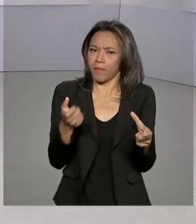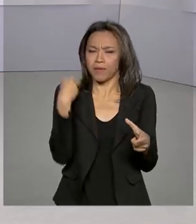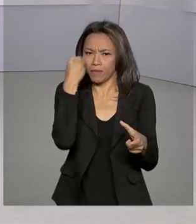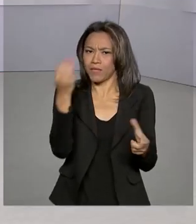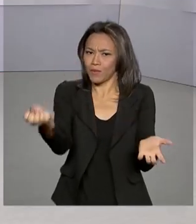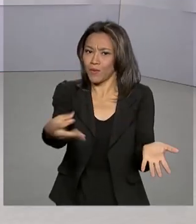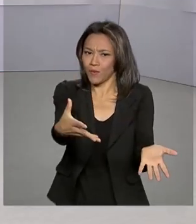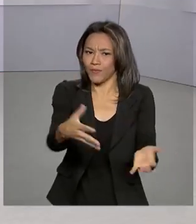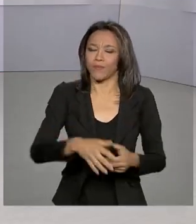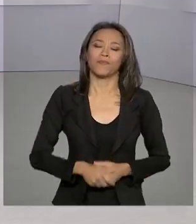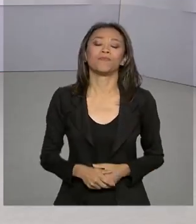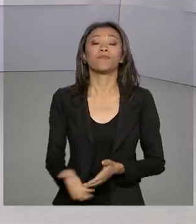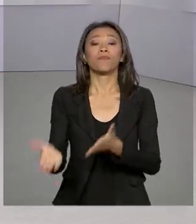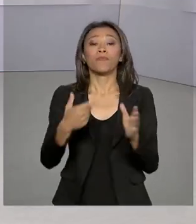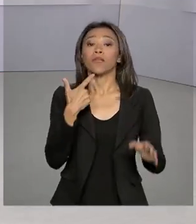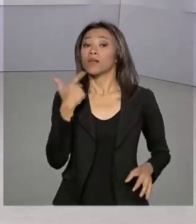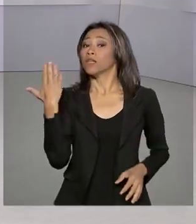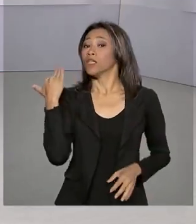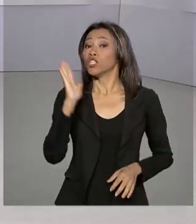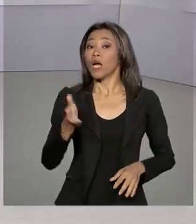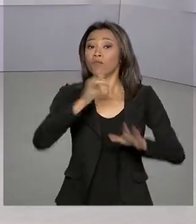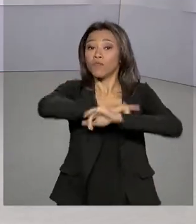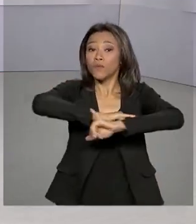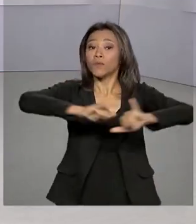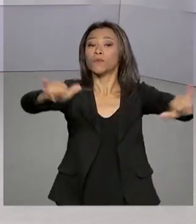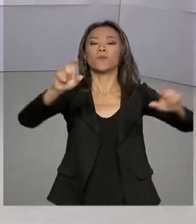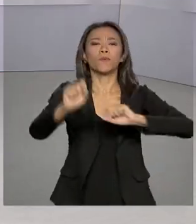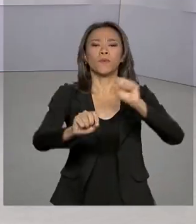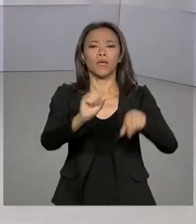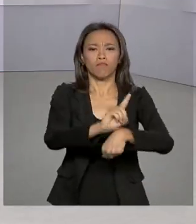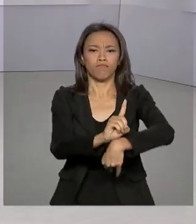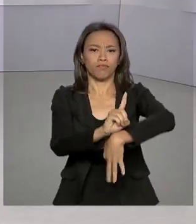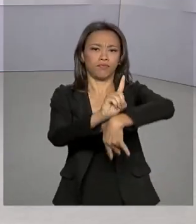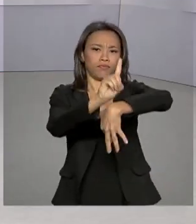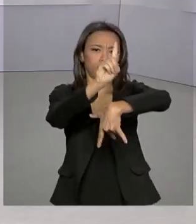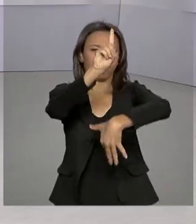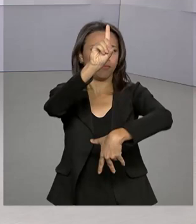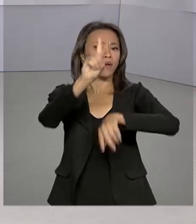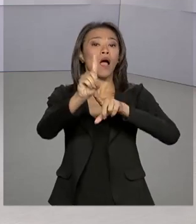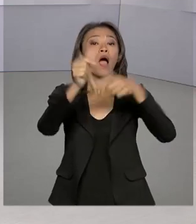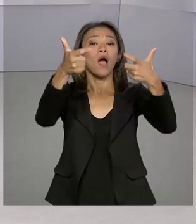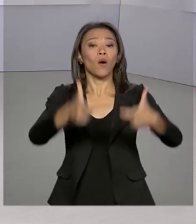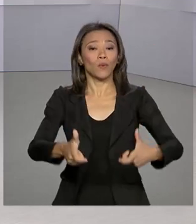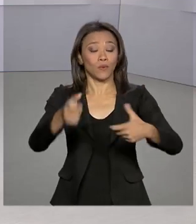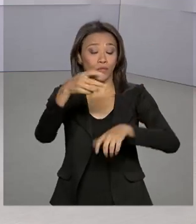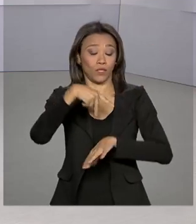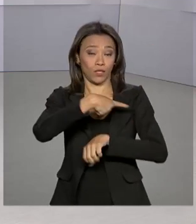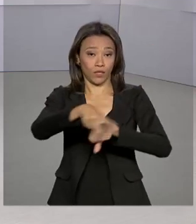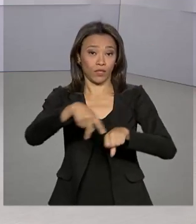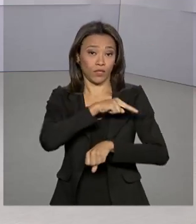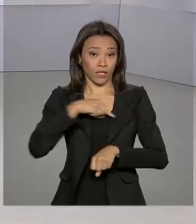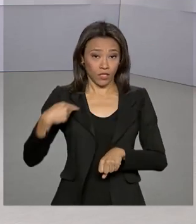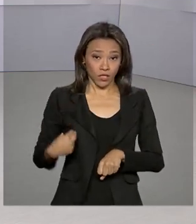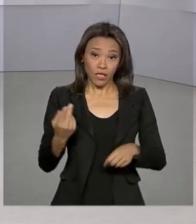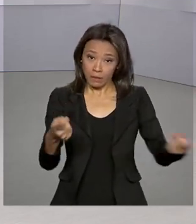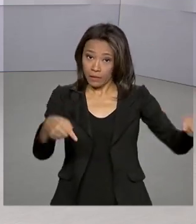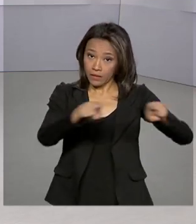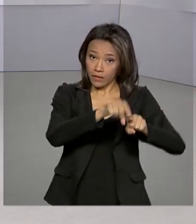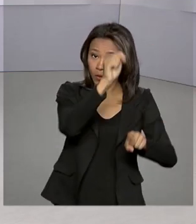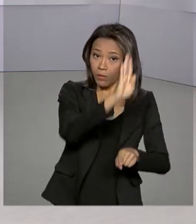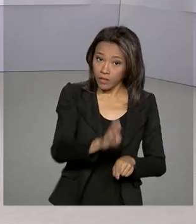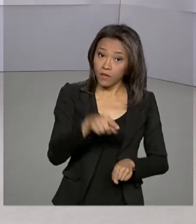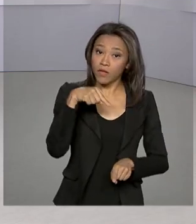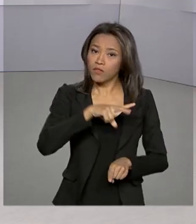Foi lançado na China mais um satélite brasileiro em parceria com o governo chinês. O novo equipamento vai reforçar o